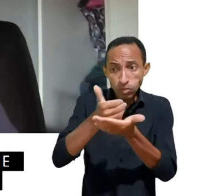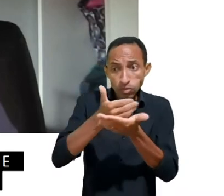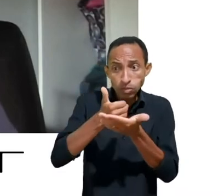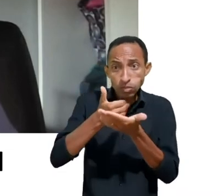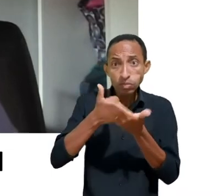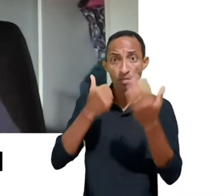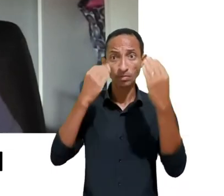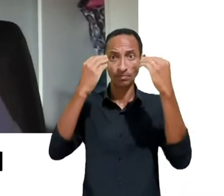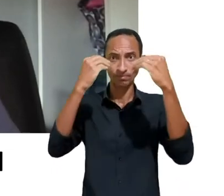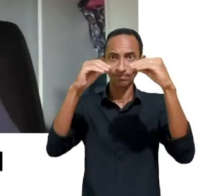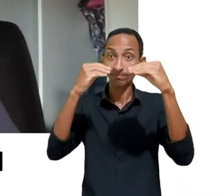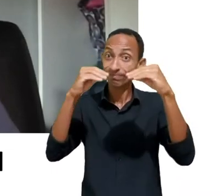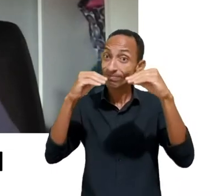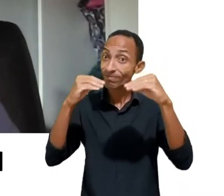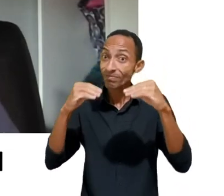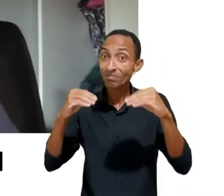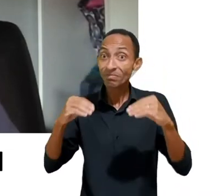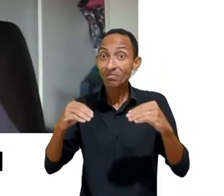propriamente identificadas